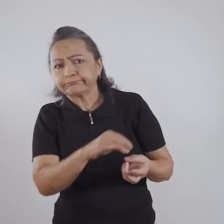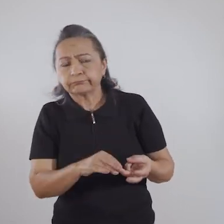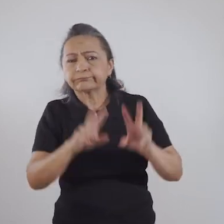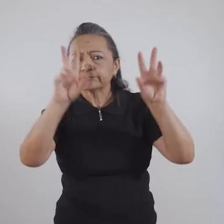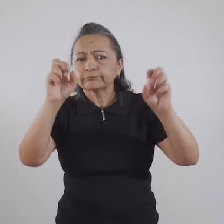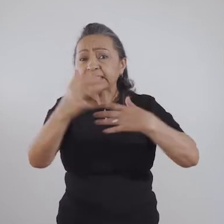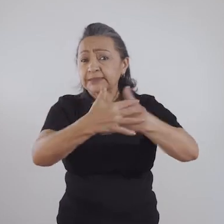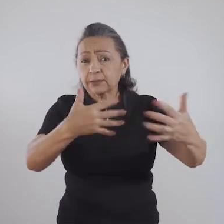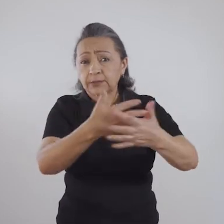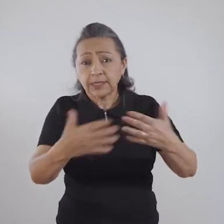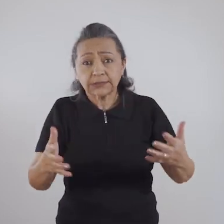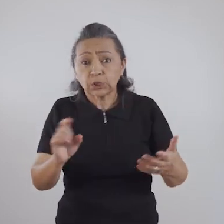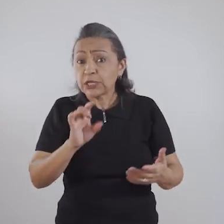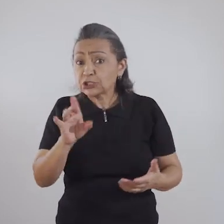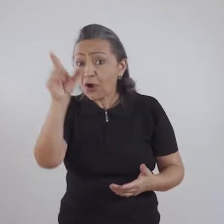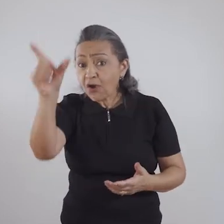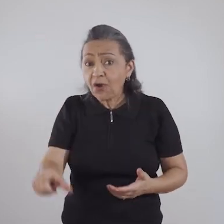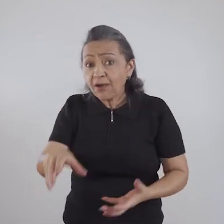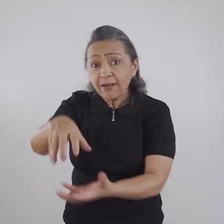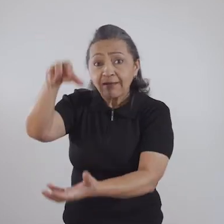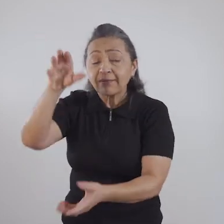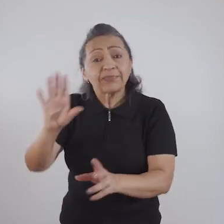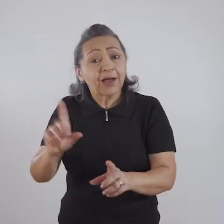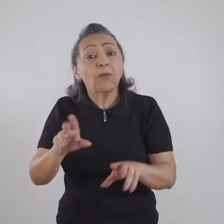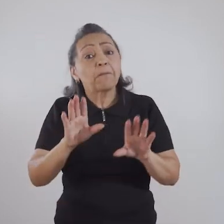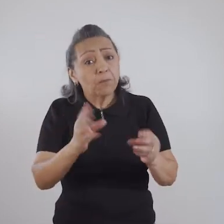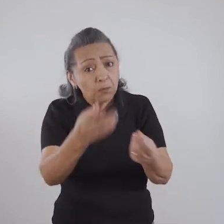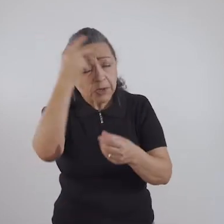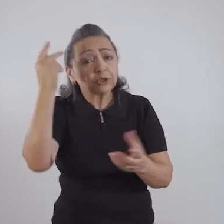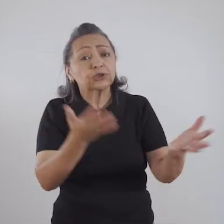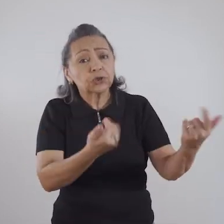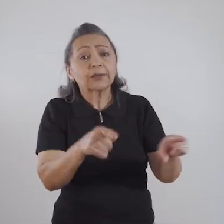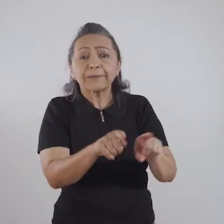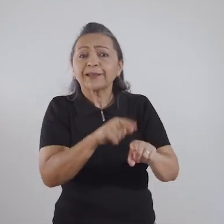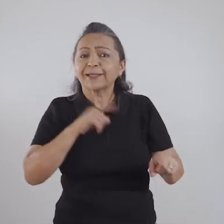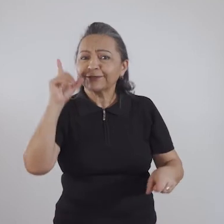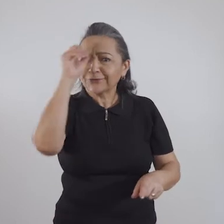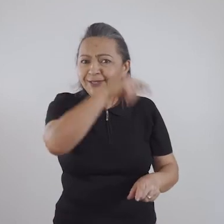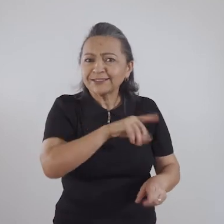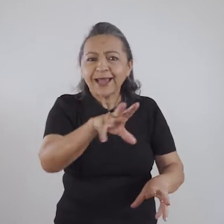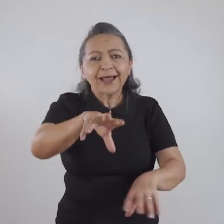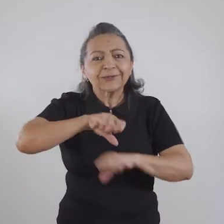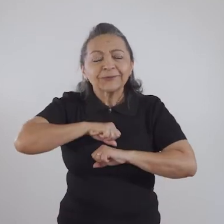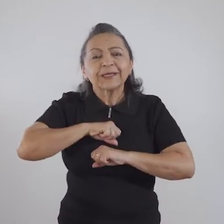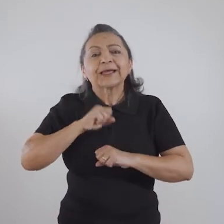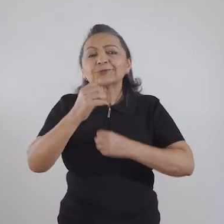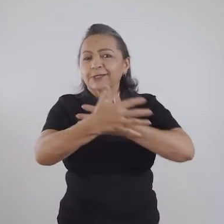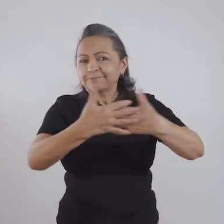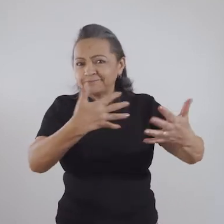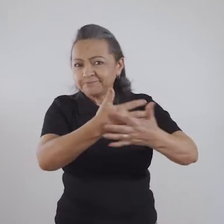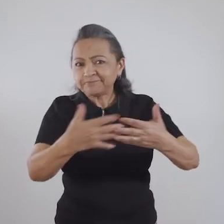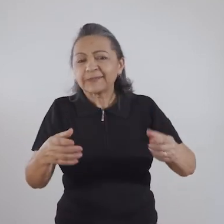O preconceito, o estigma em relação à sexualidade, não é só em relação aos idosos, se gente for pensar. Muitas pessoas mais jovens